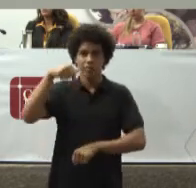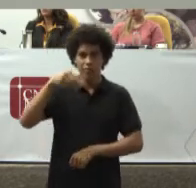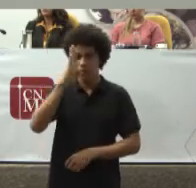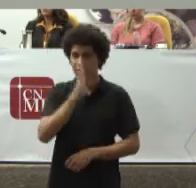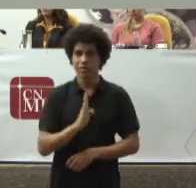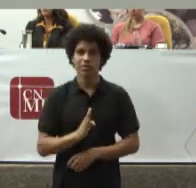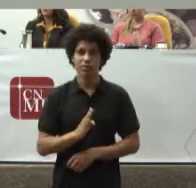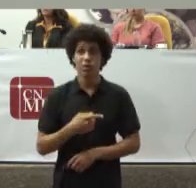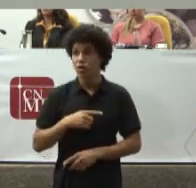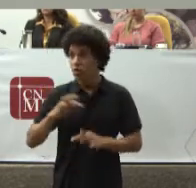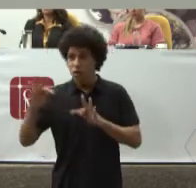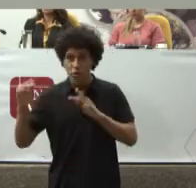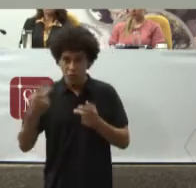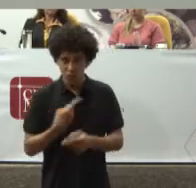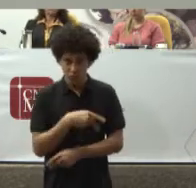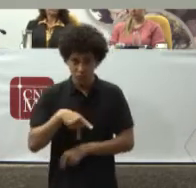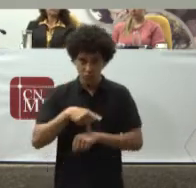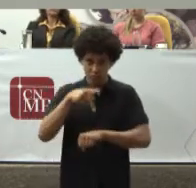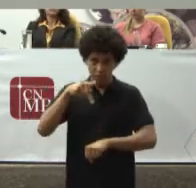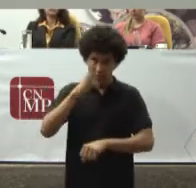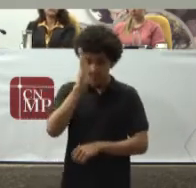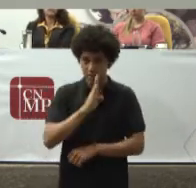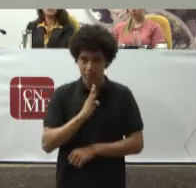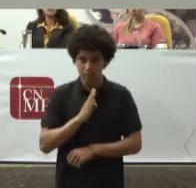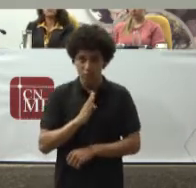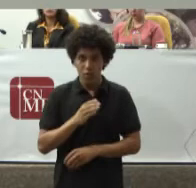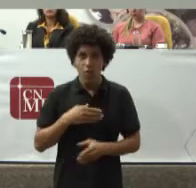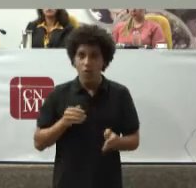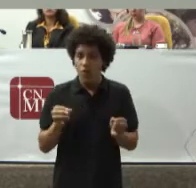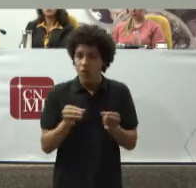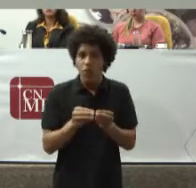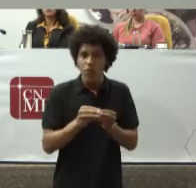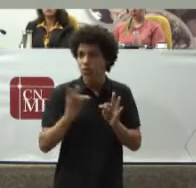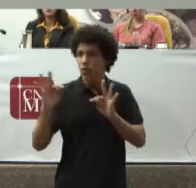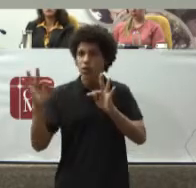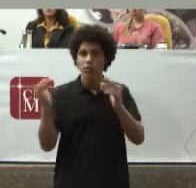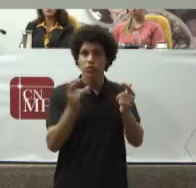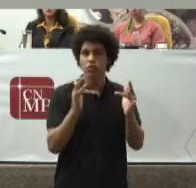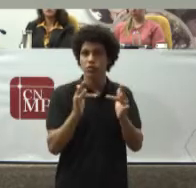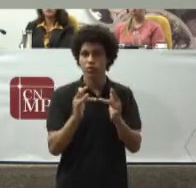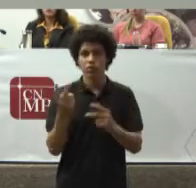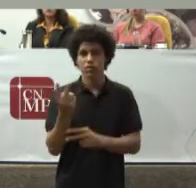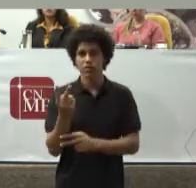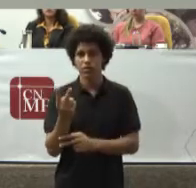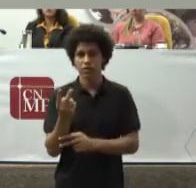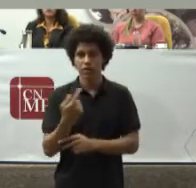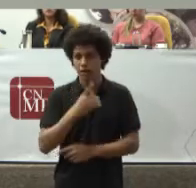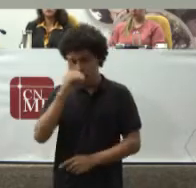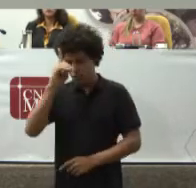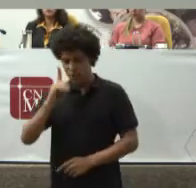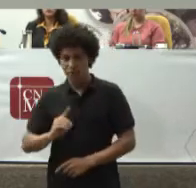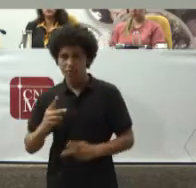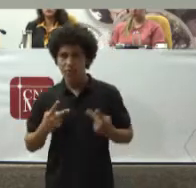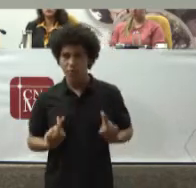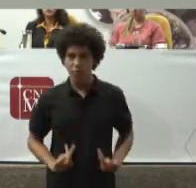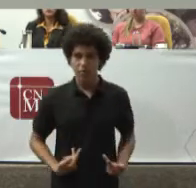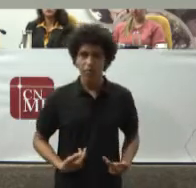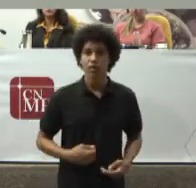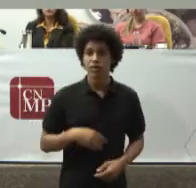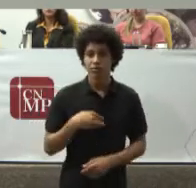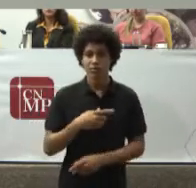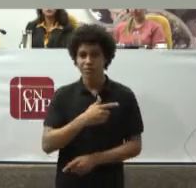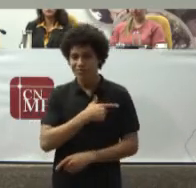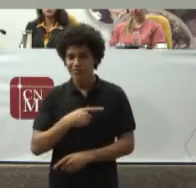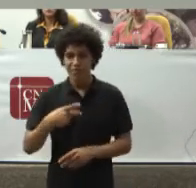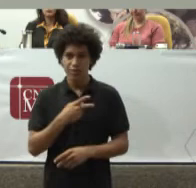Combinou as duas coisas A ideia de que O direito A saúde É um direito humano Mas também A ideia de que Devíamos ter Um serviço Público de saúde